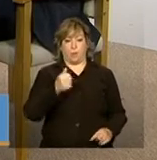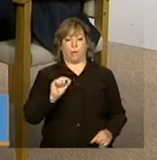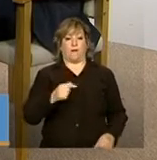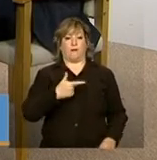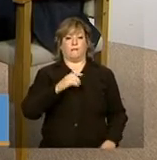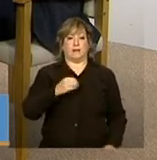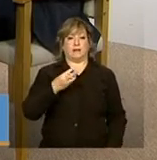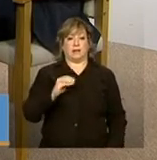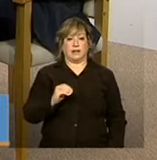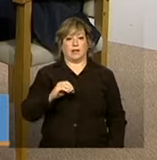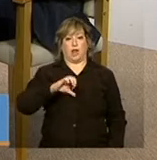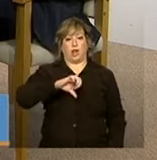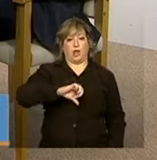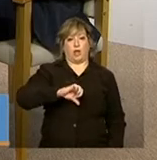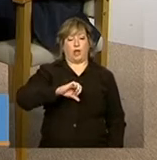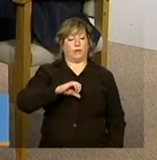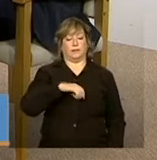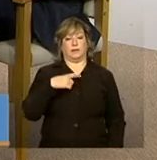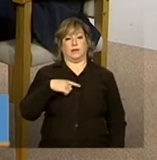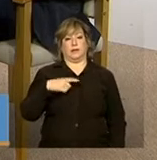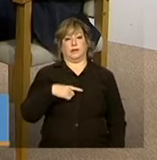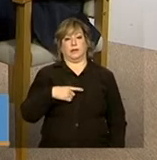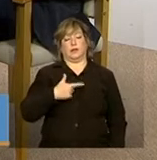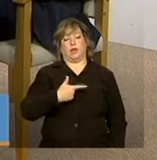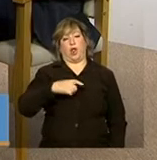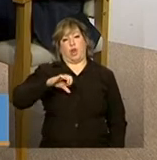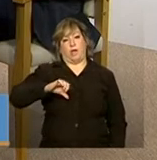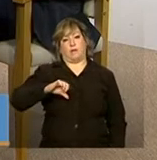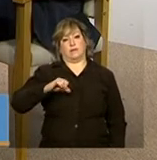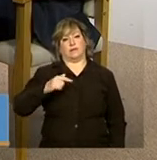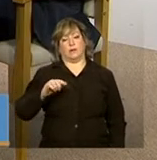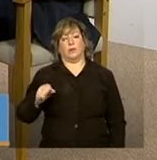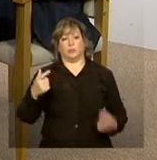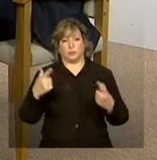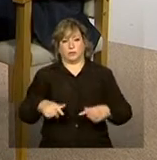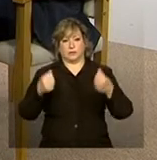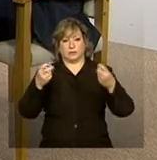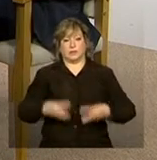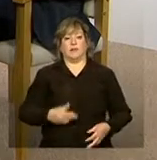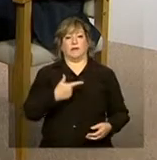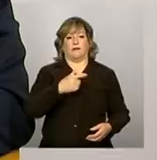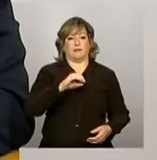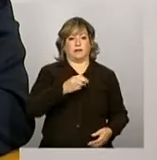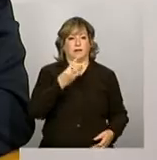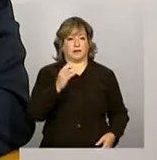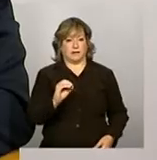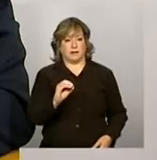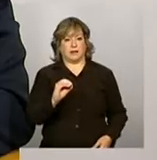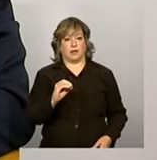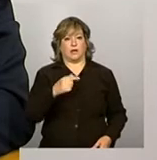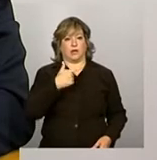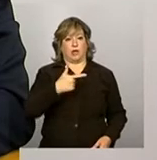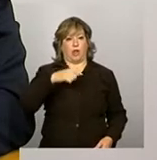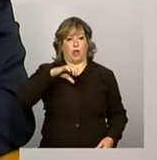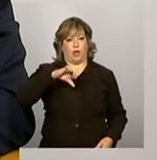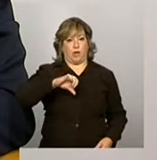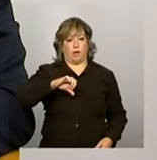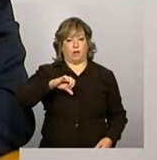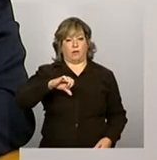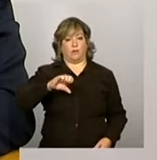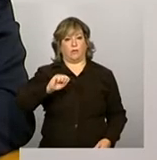-2981-2978. Pode repetir, Maurício? 20-30-2981-2978.